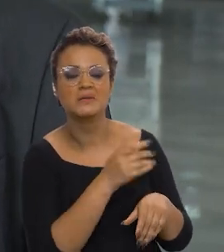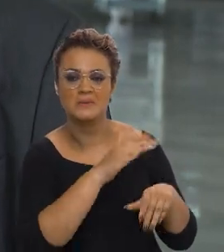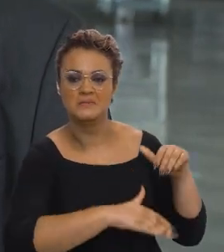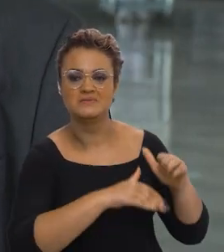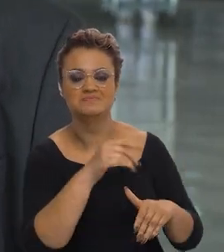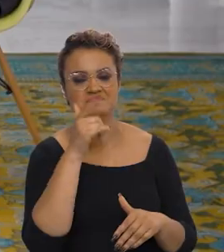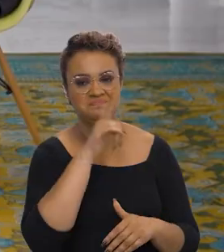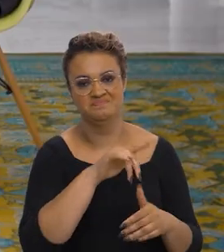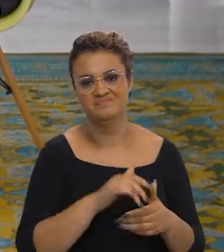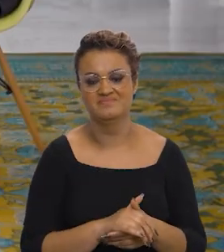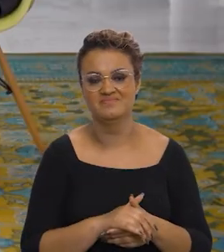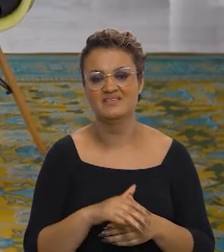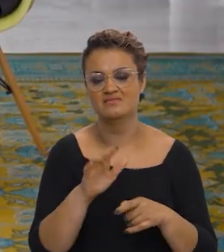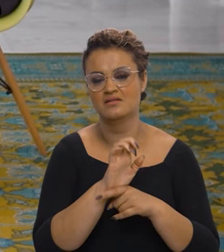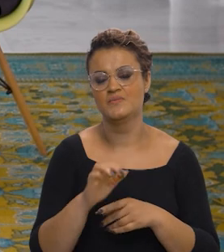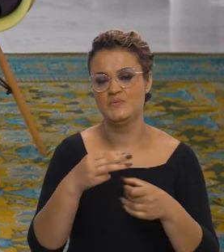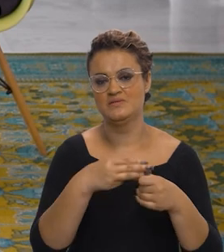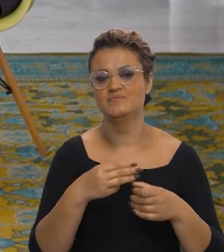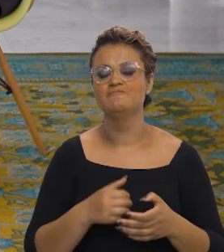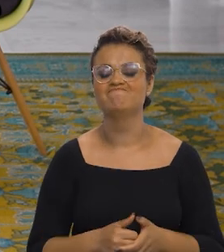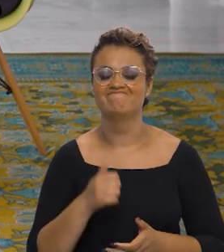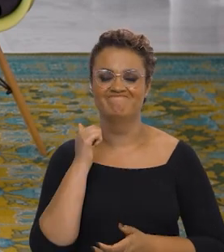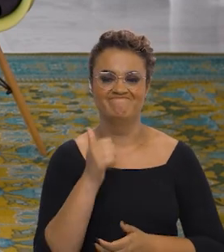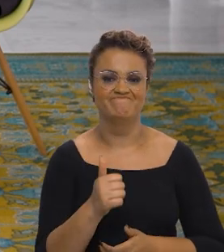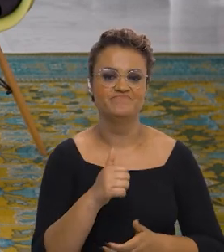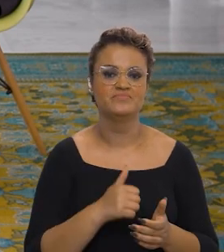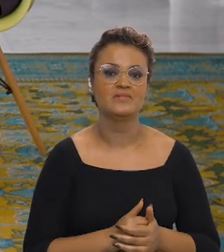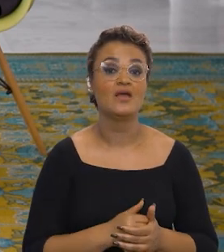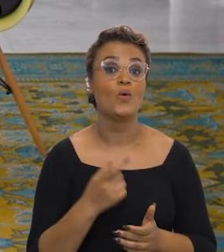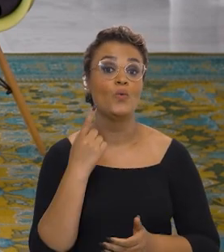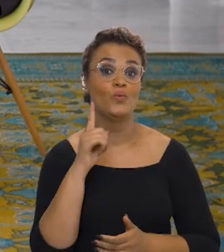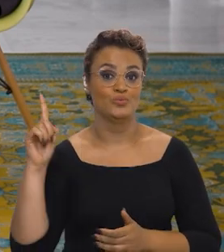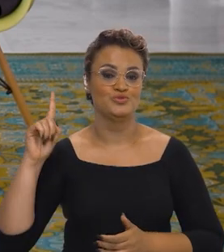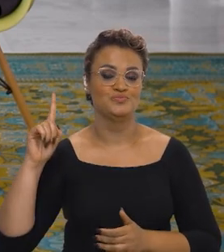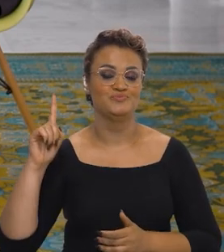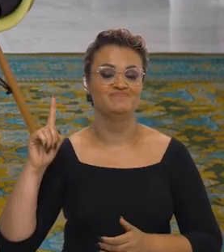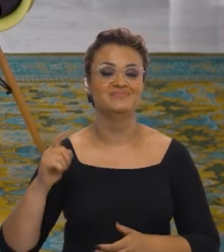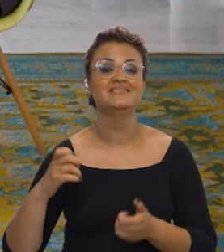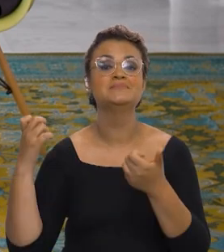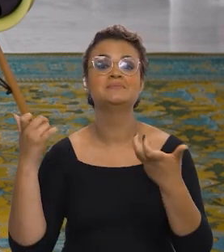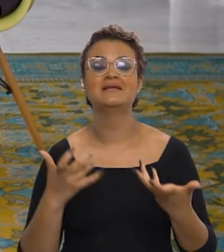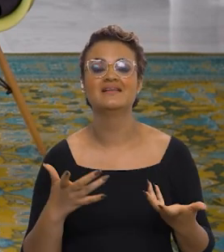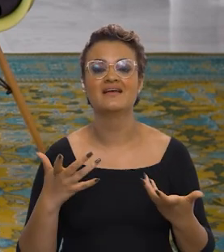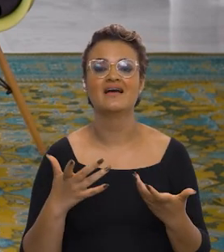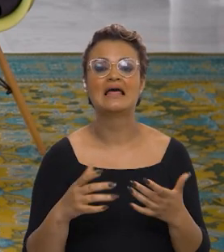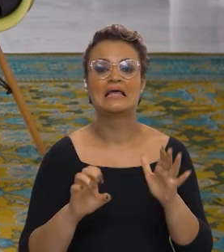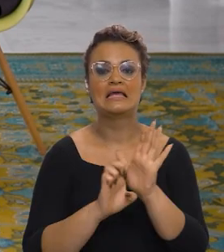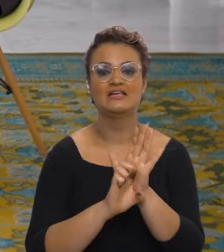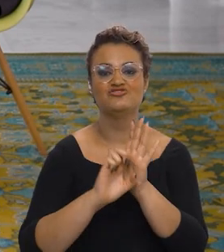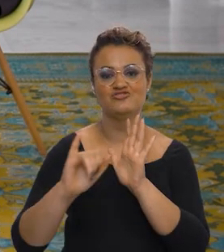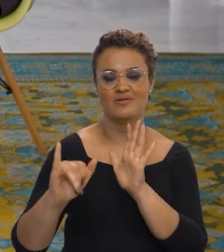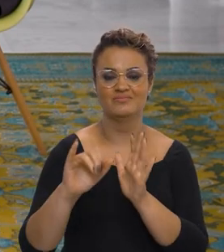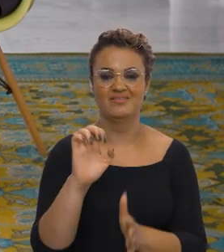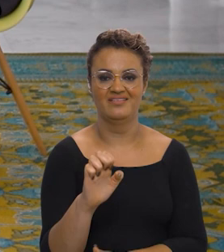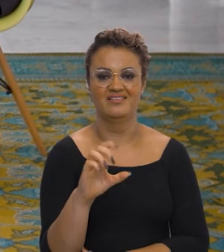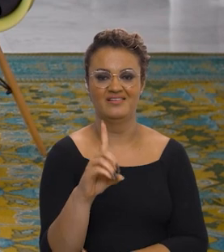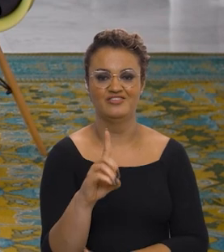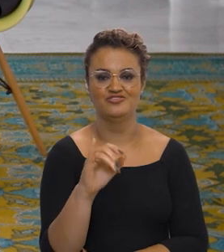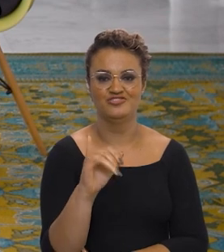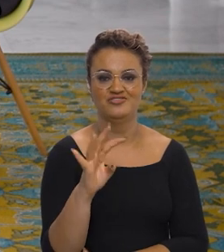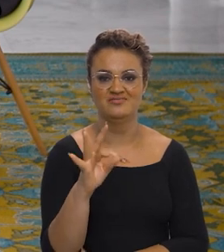possa executar essas obras nos estados e municípios. Tá certo. Agora, para a gente terminar, só fala para a gente sobre os editais, que são